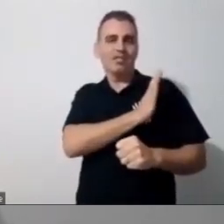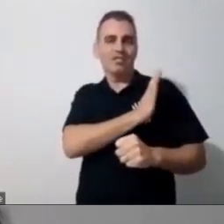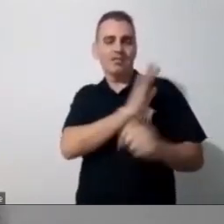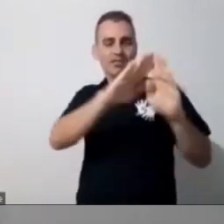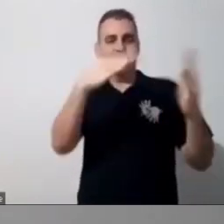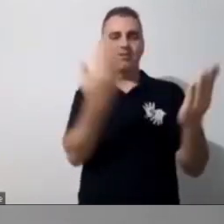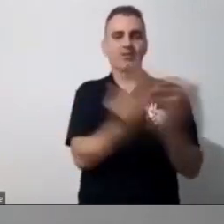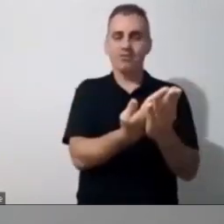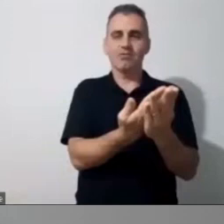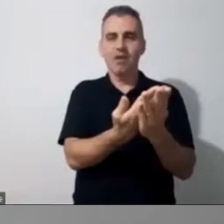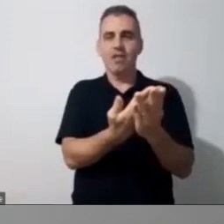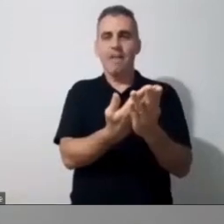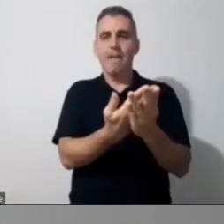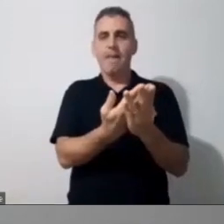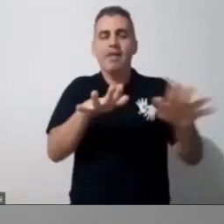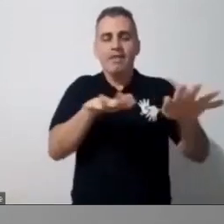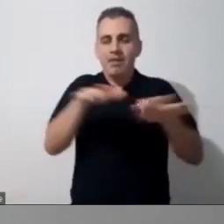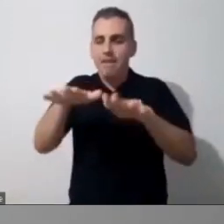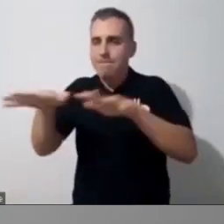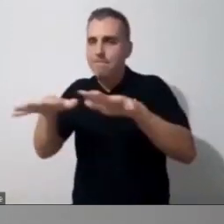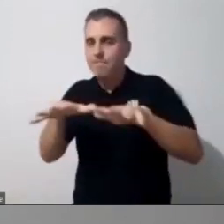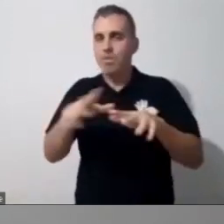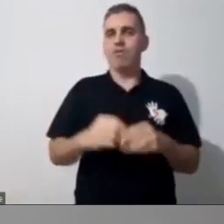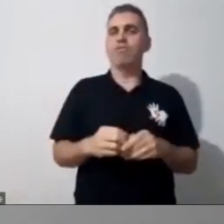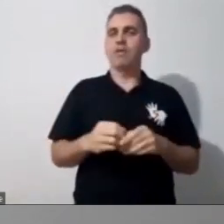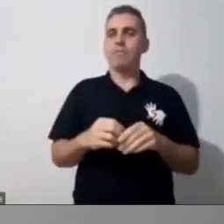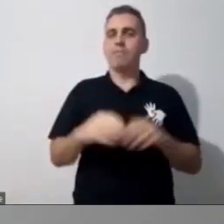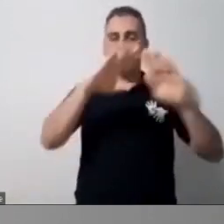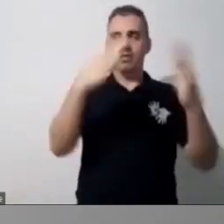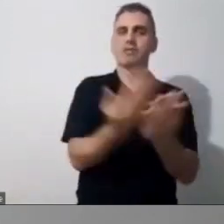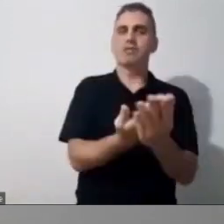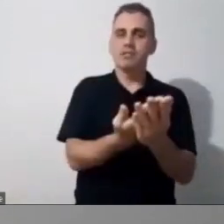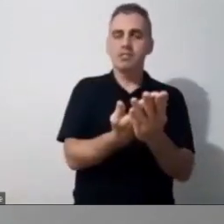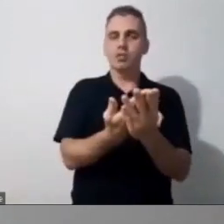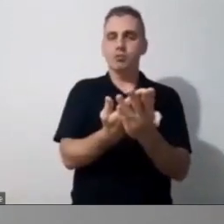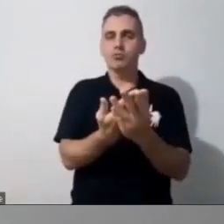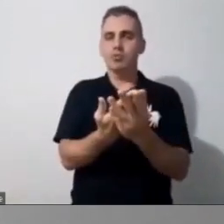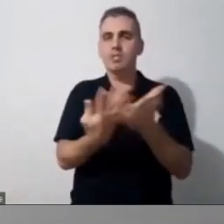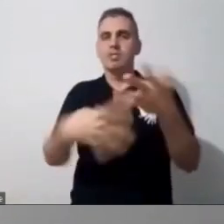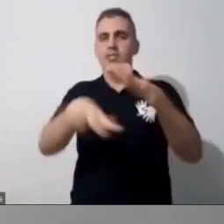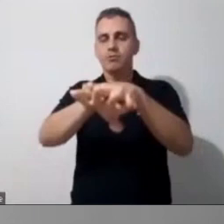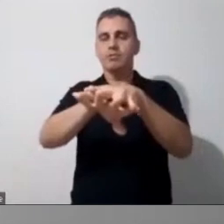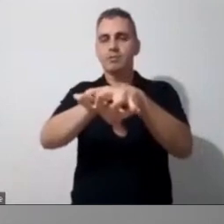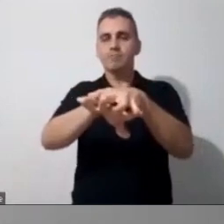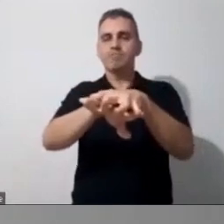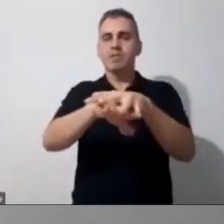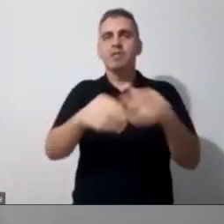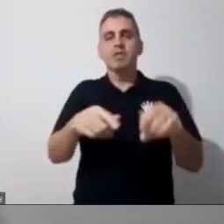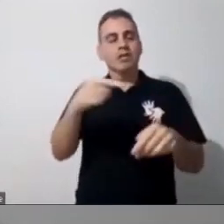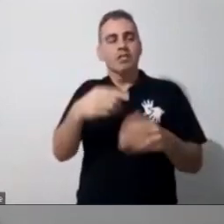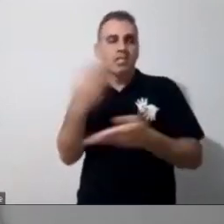move o restante e através daquele atendimento educacional especializado que a gente vai